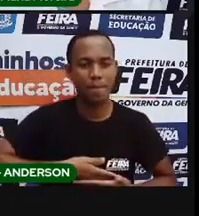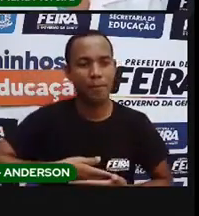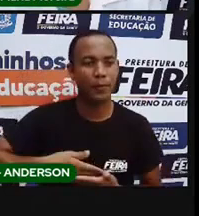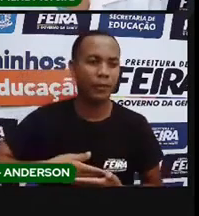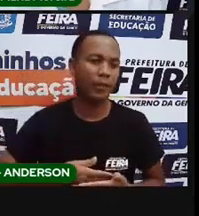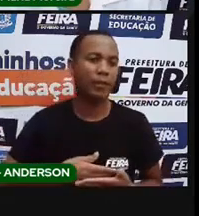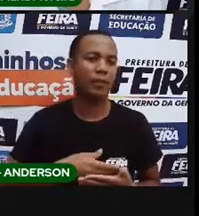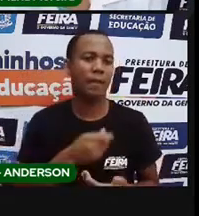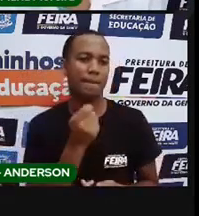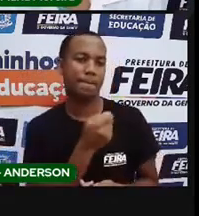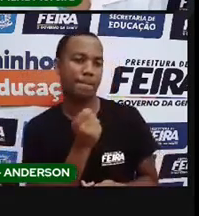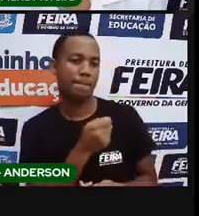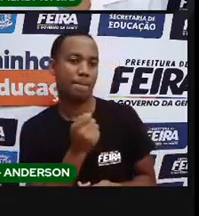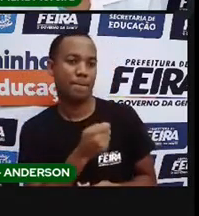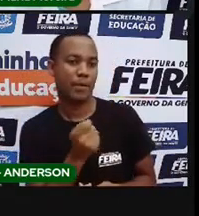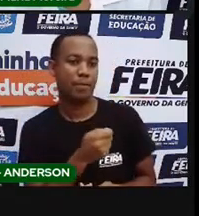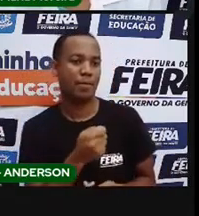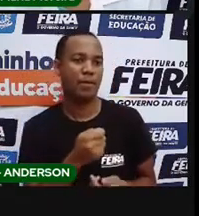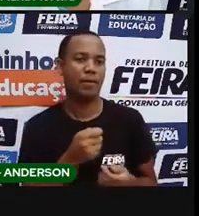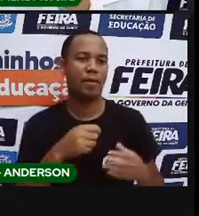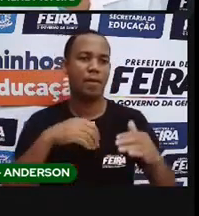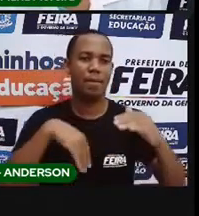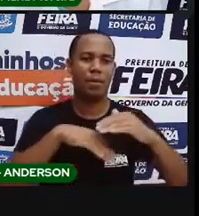favoritos. E o seu, Anderson?